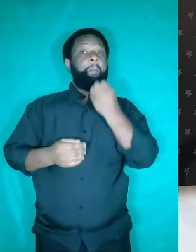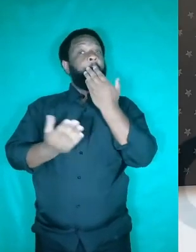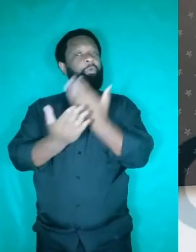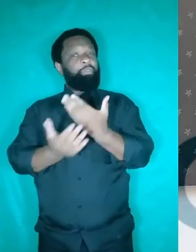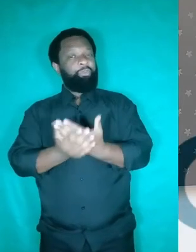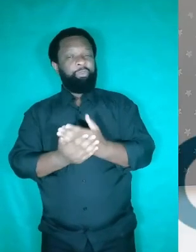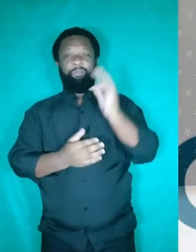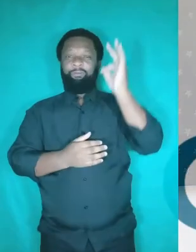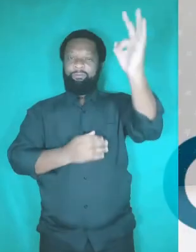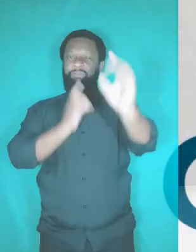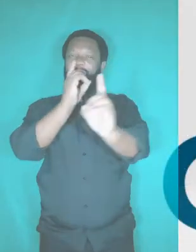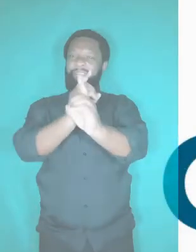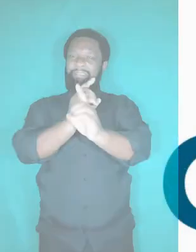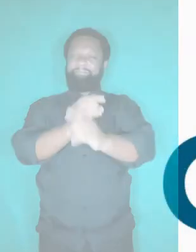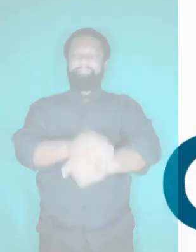estudos. Até a próxima.